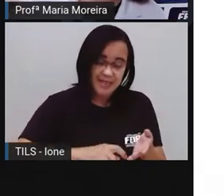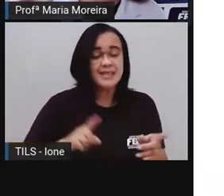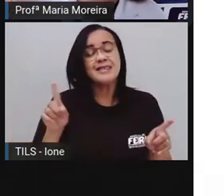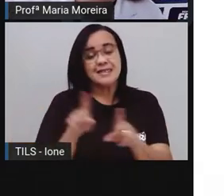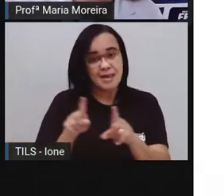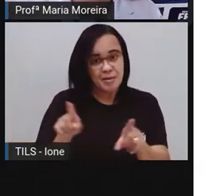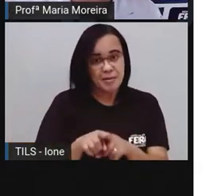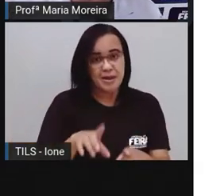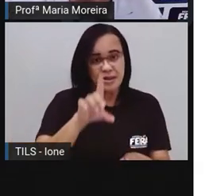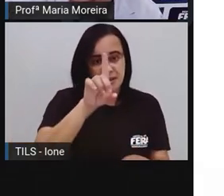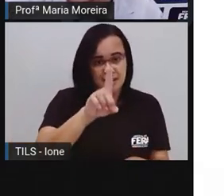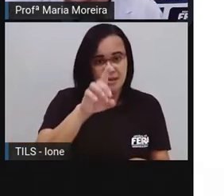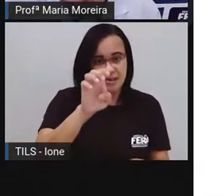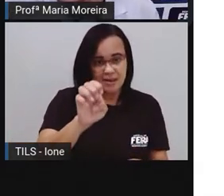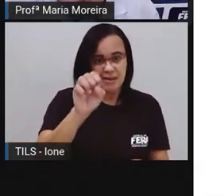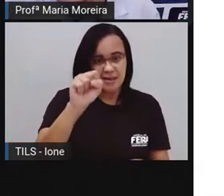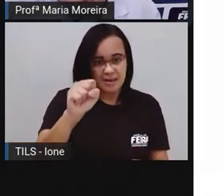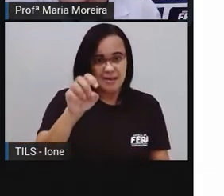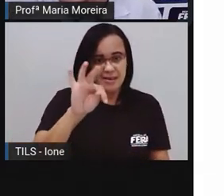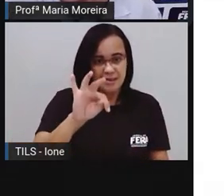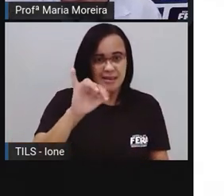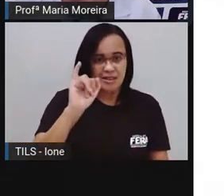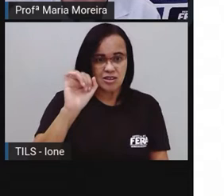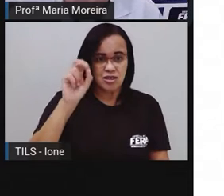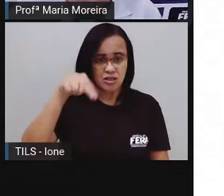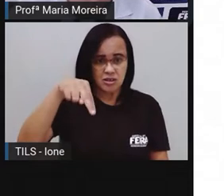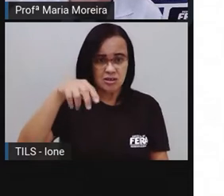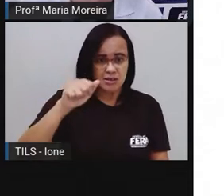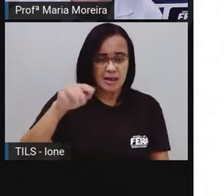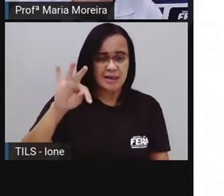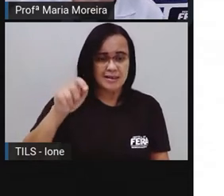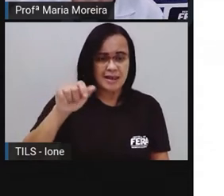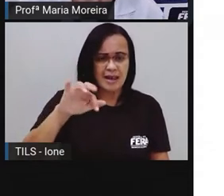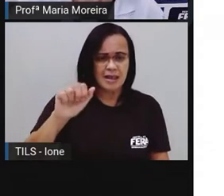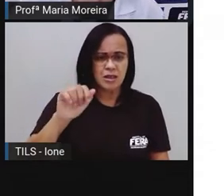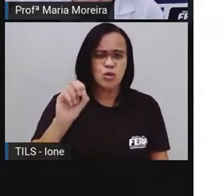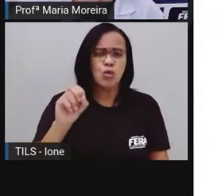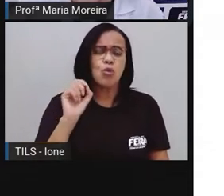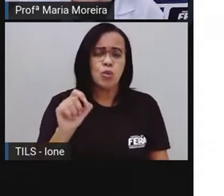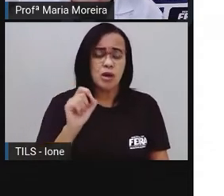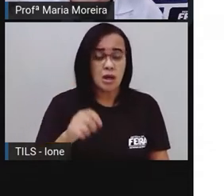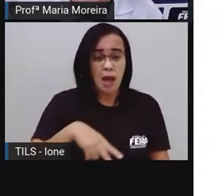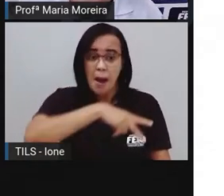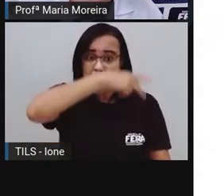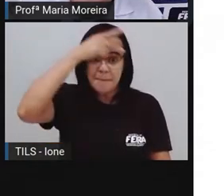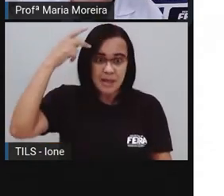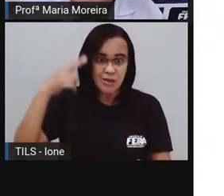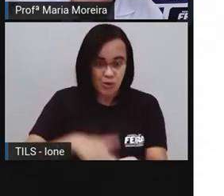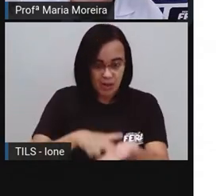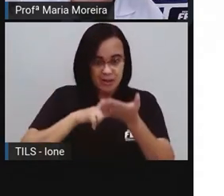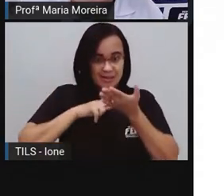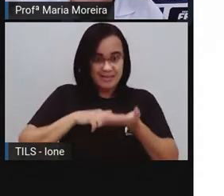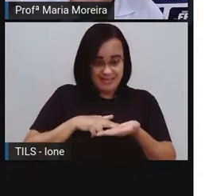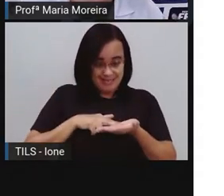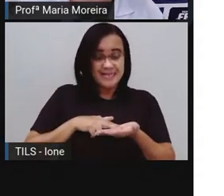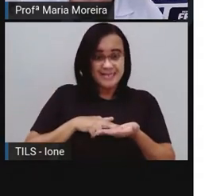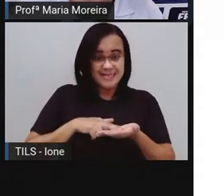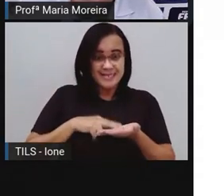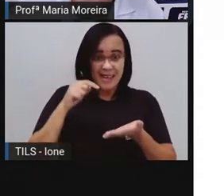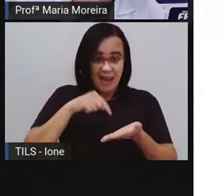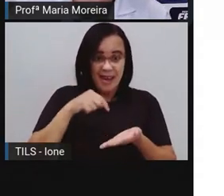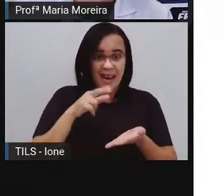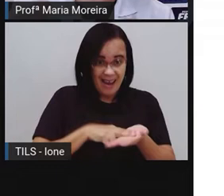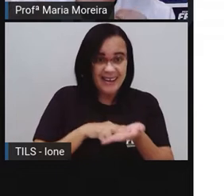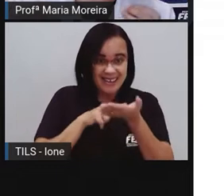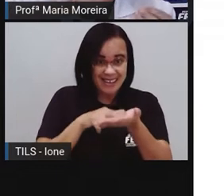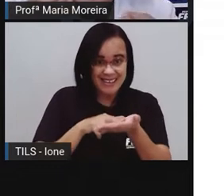com o nome, destino. Qual o destino da carta? pessoa que irá receber. Então, a linguagem utilizada vai depender muito do quê?